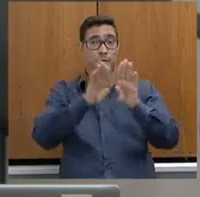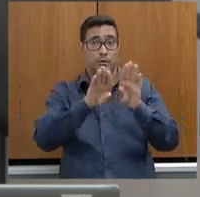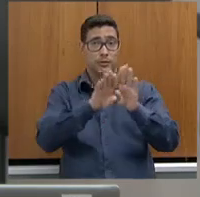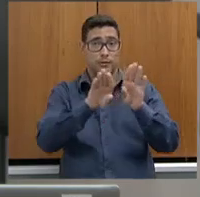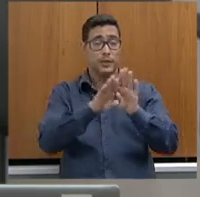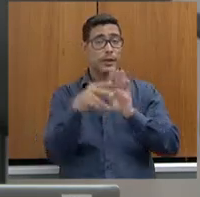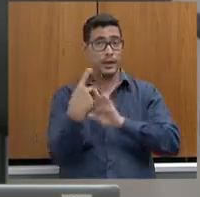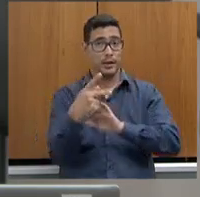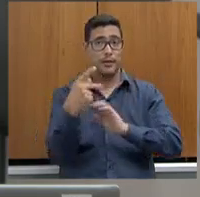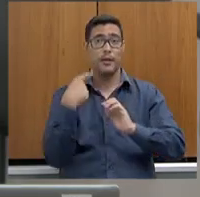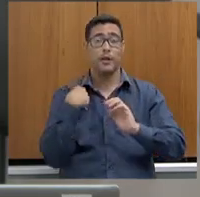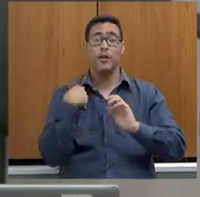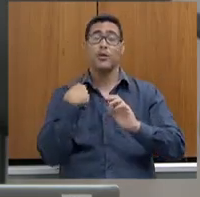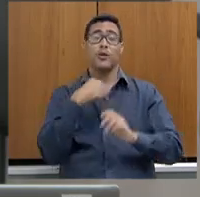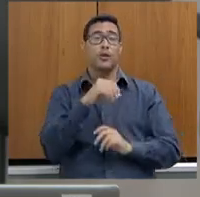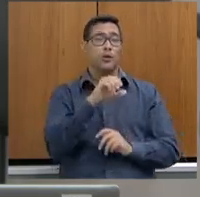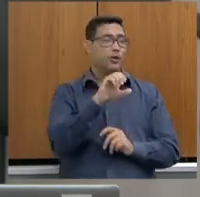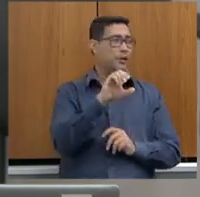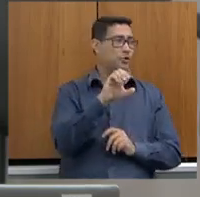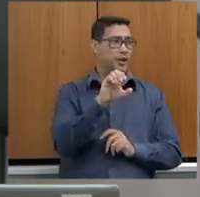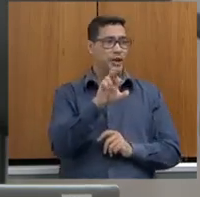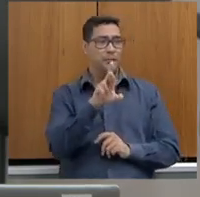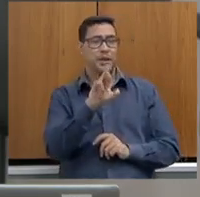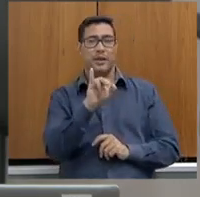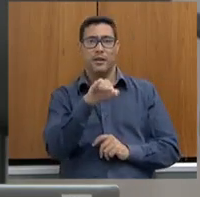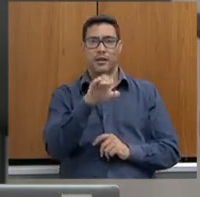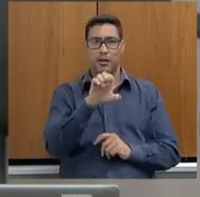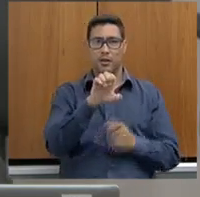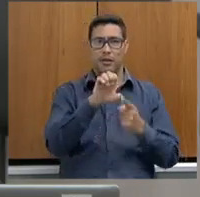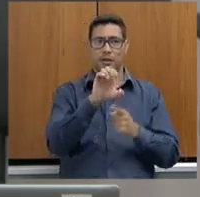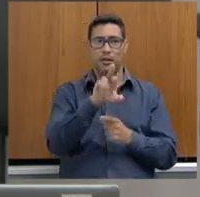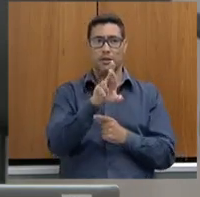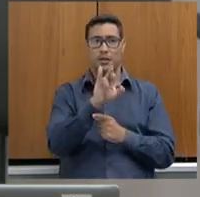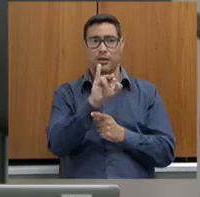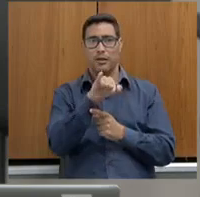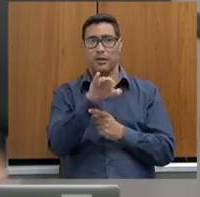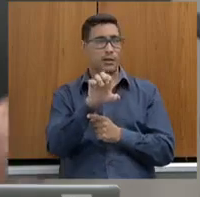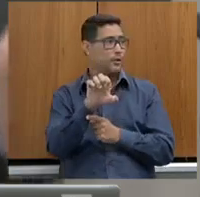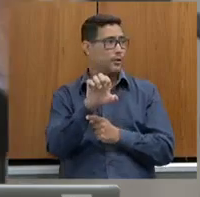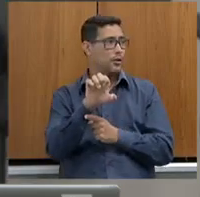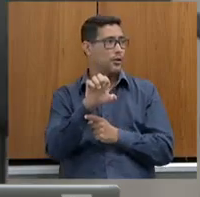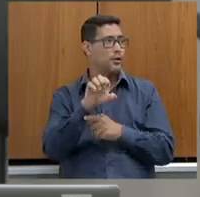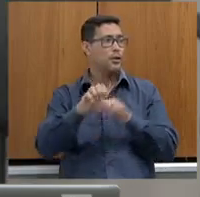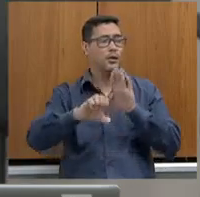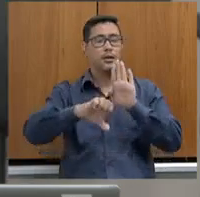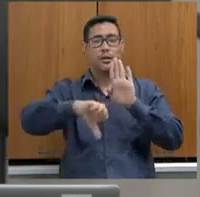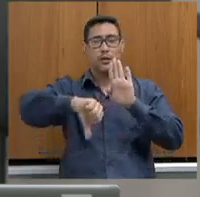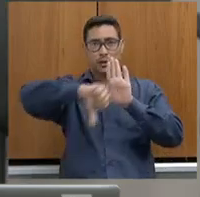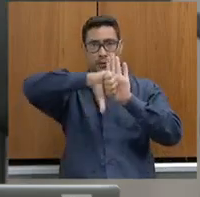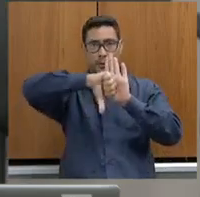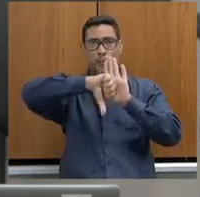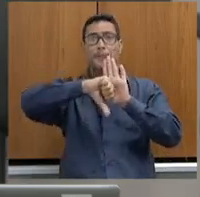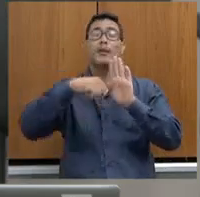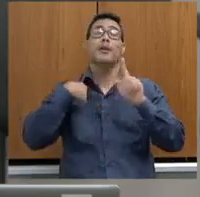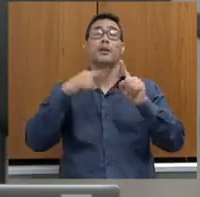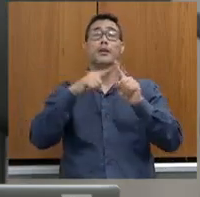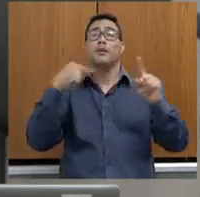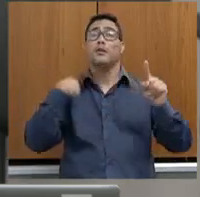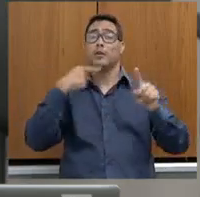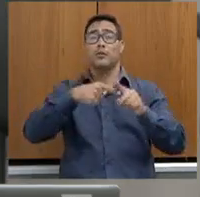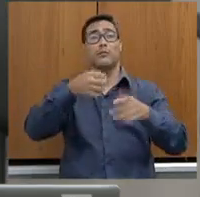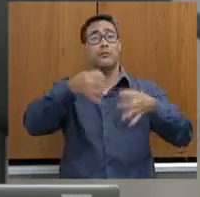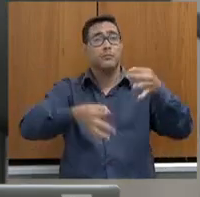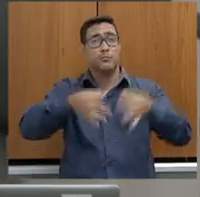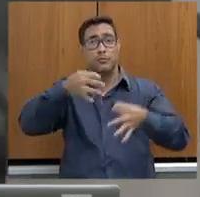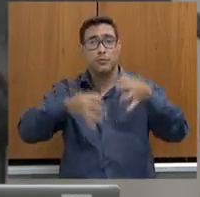quando o crime atinge a pessoa. se esses mesmos menores entrar aqui nessa sala, jogar aqui uma